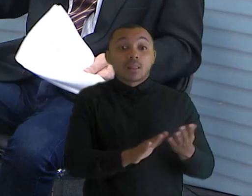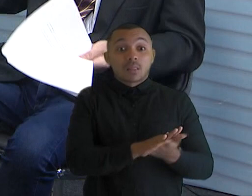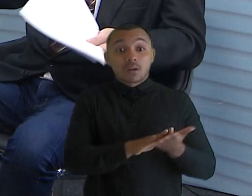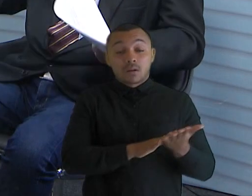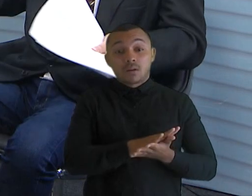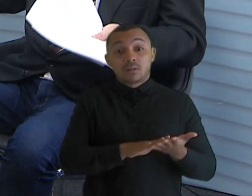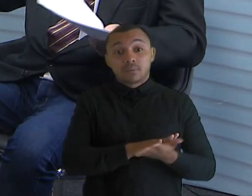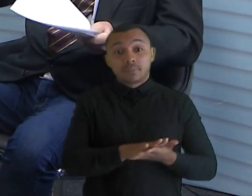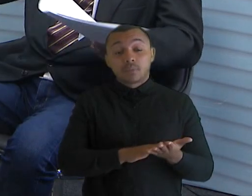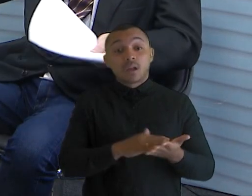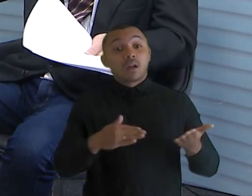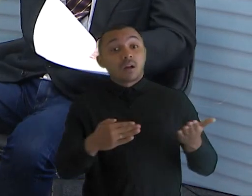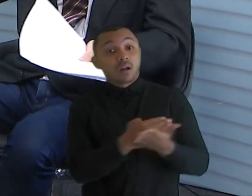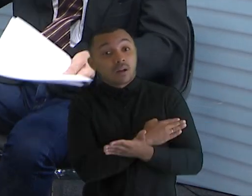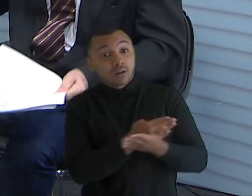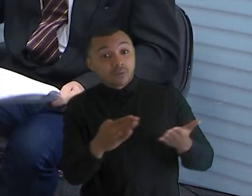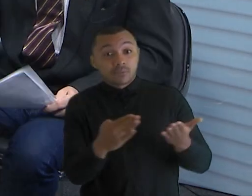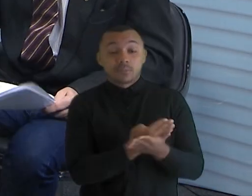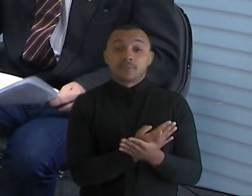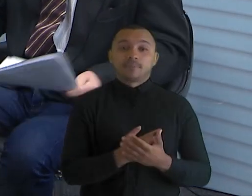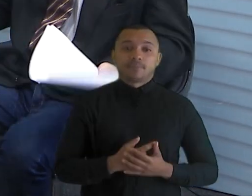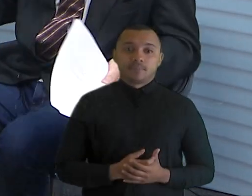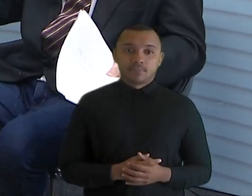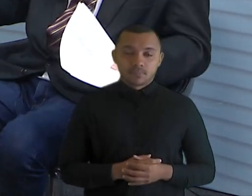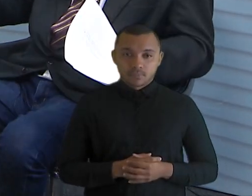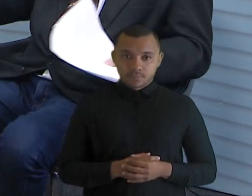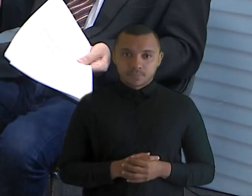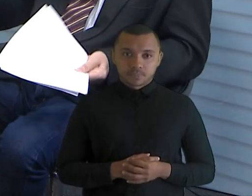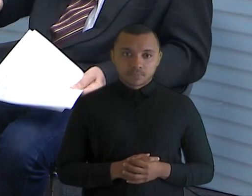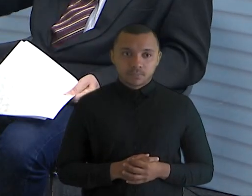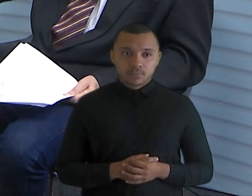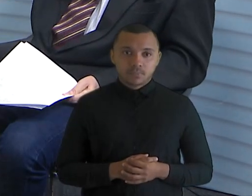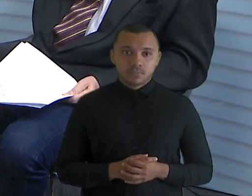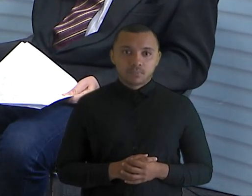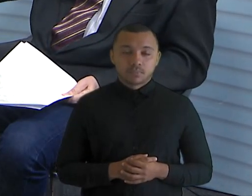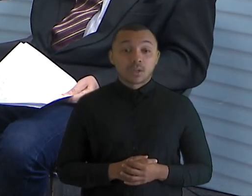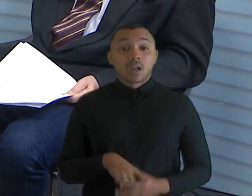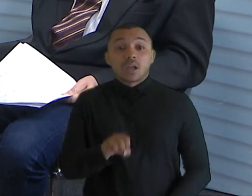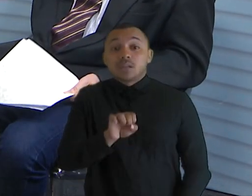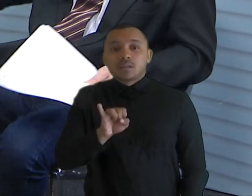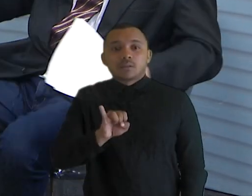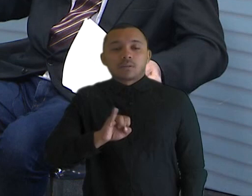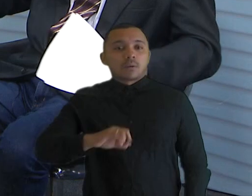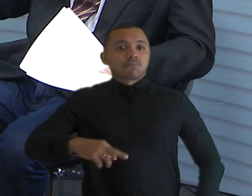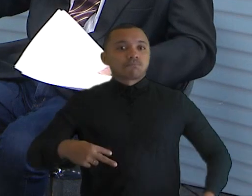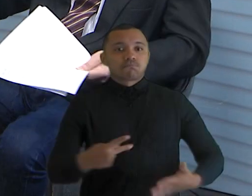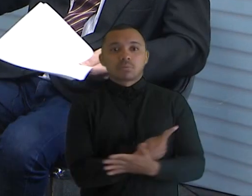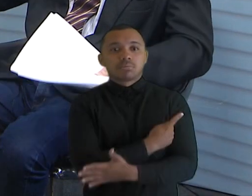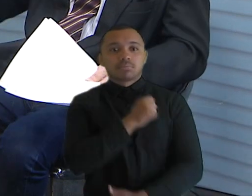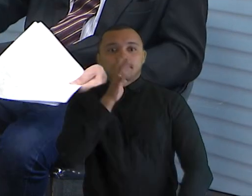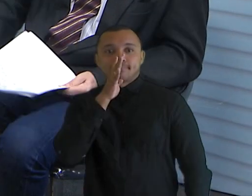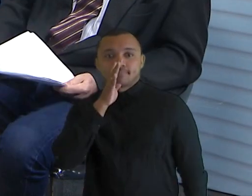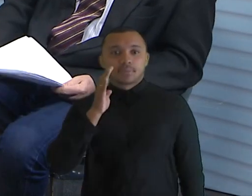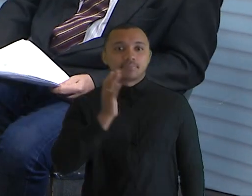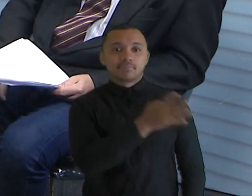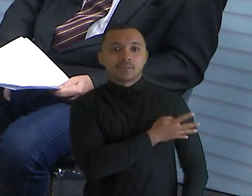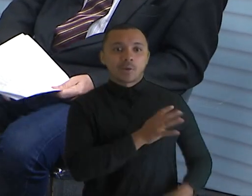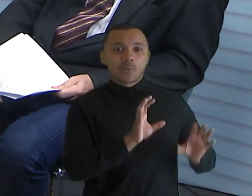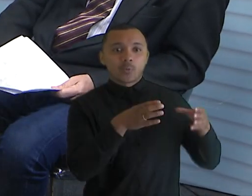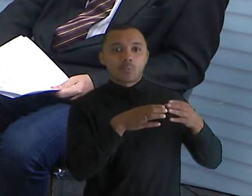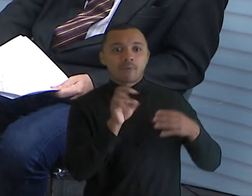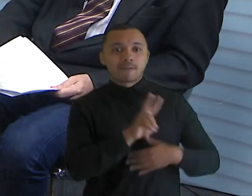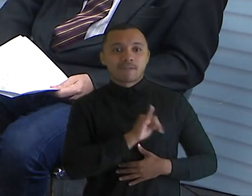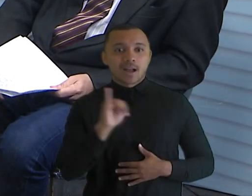algumas, não sei como é que funciona. são de rotina. Mas, de repente, há uma denúncia e aí o tribunal vai averiguar, etc.